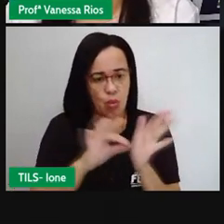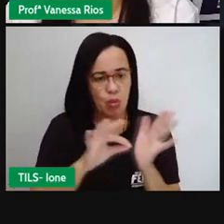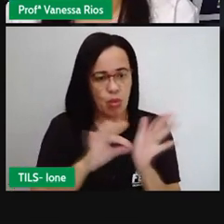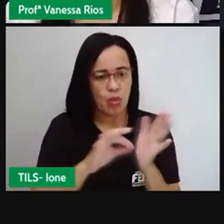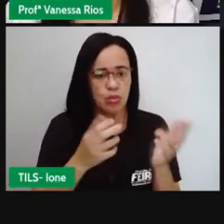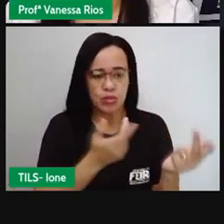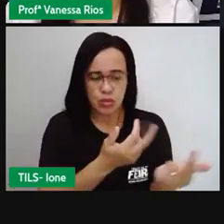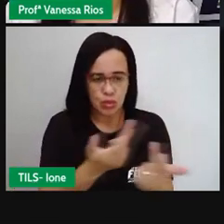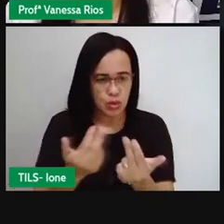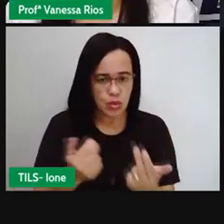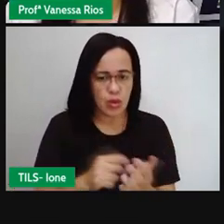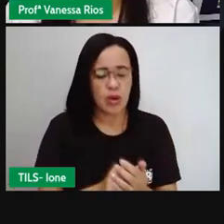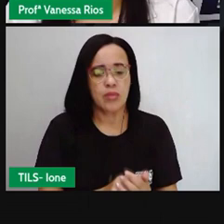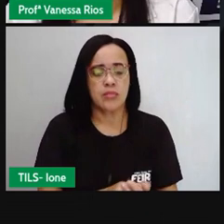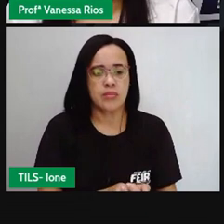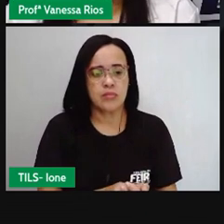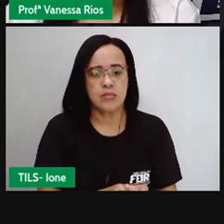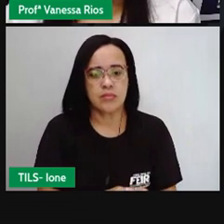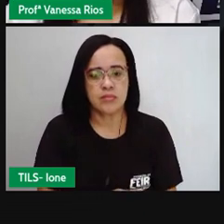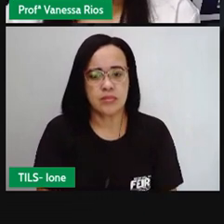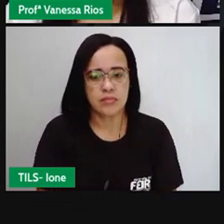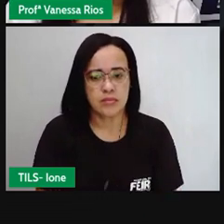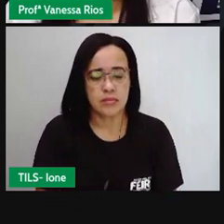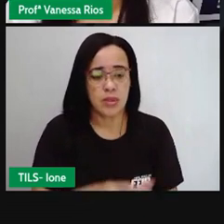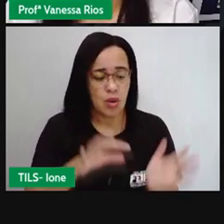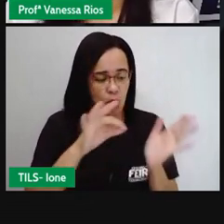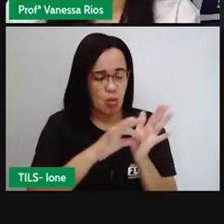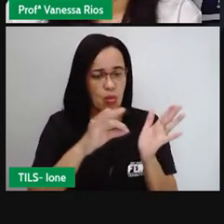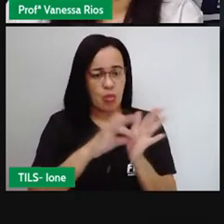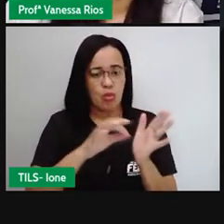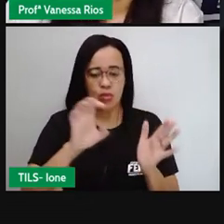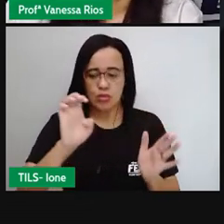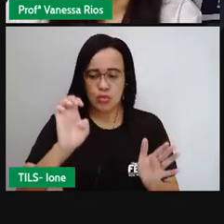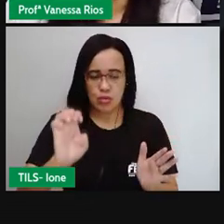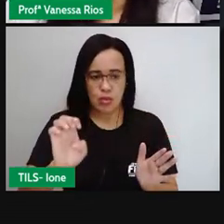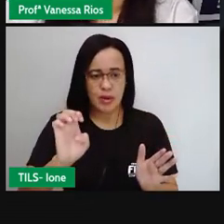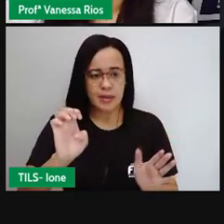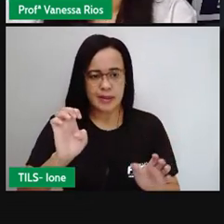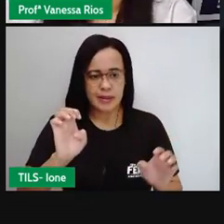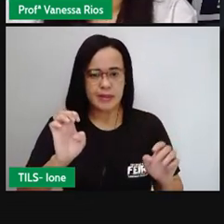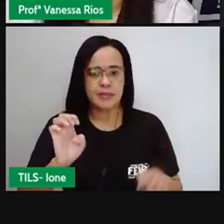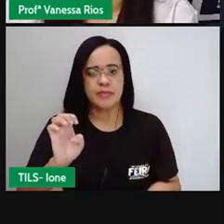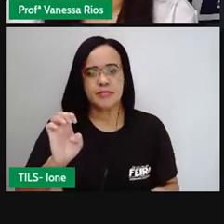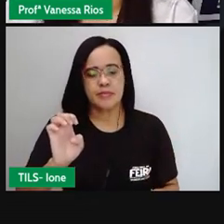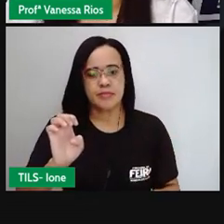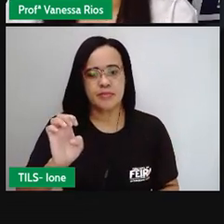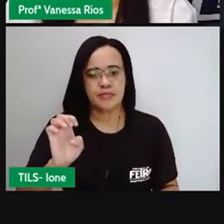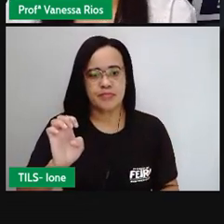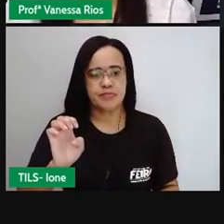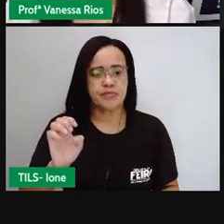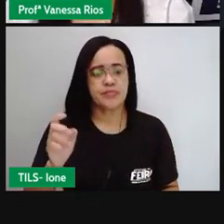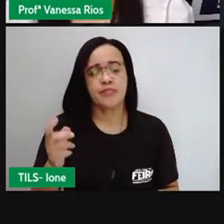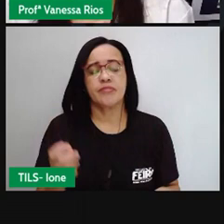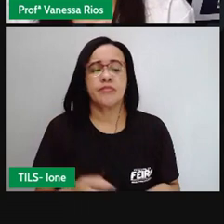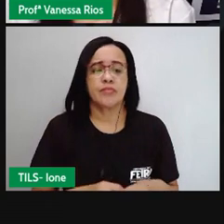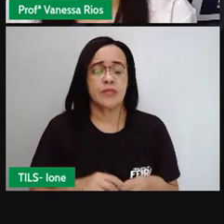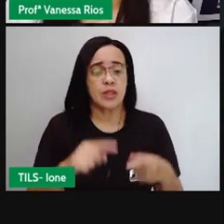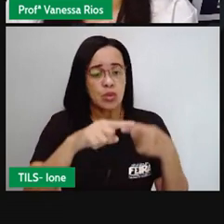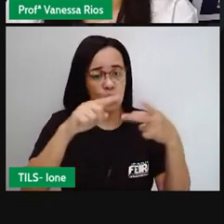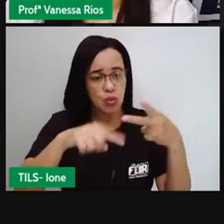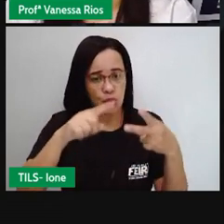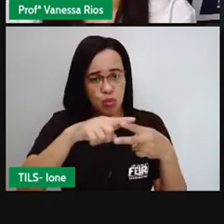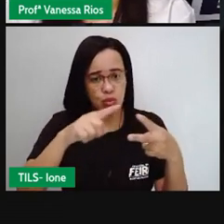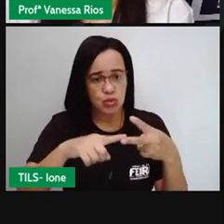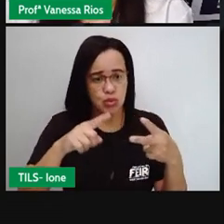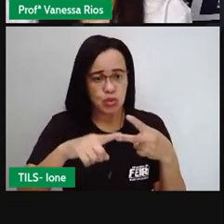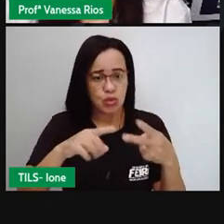ângulo aí é definido pelo ponto E. A gente observa aí ângulos, né, com medidas diferentes. Então, se a